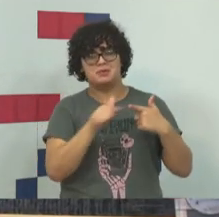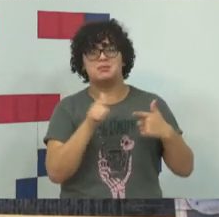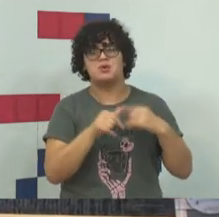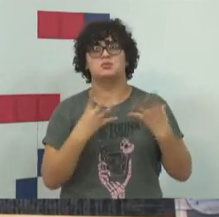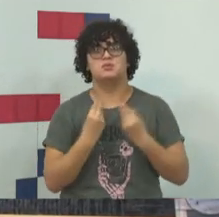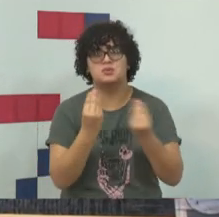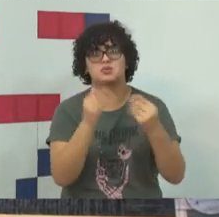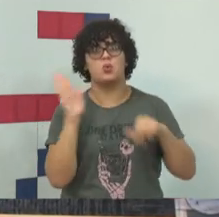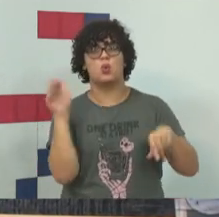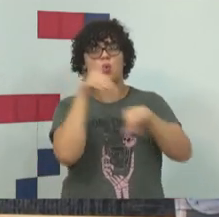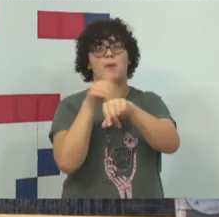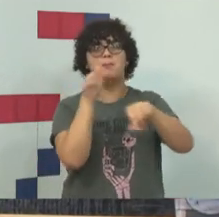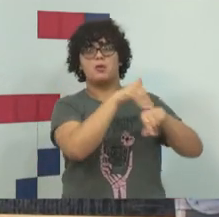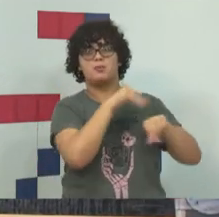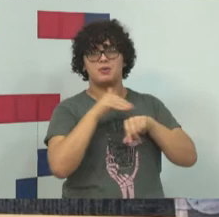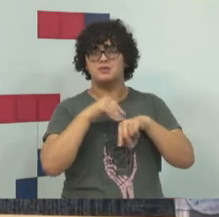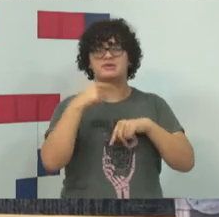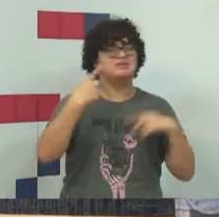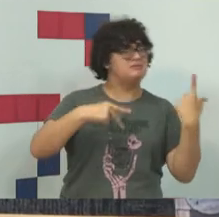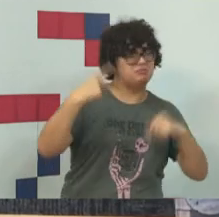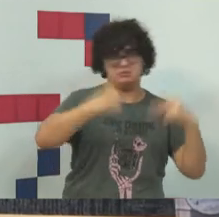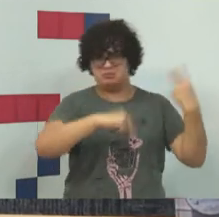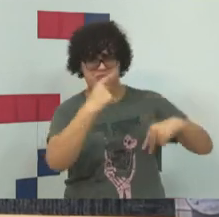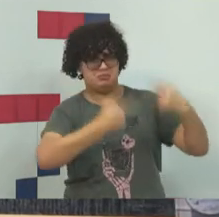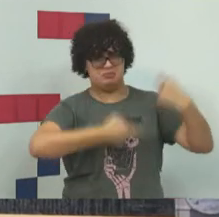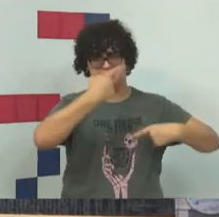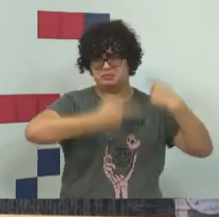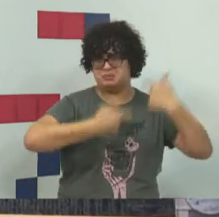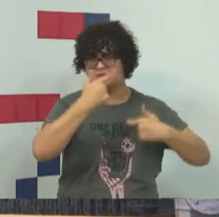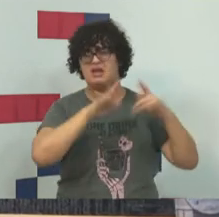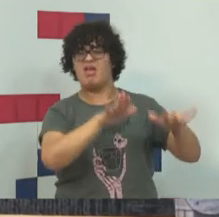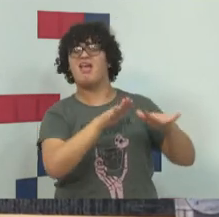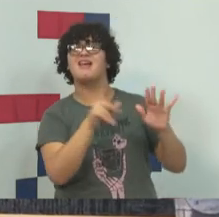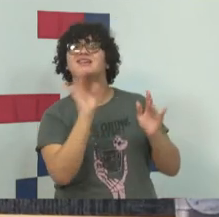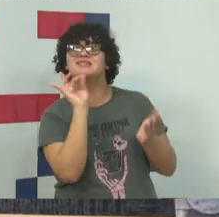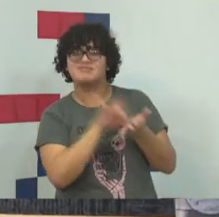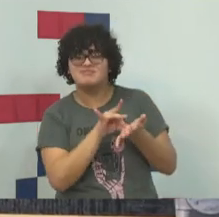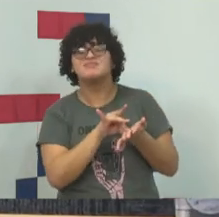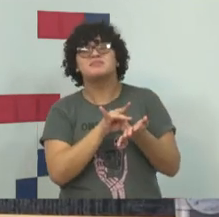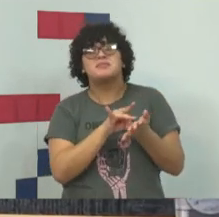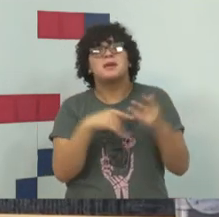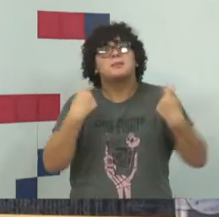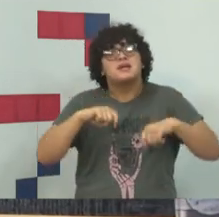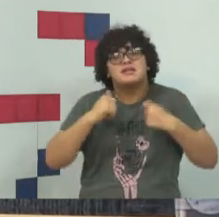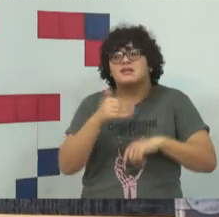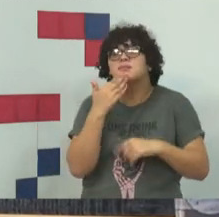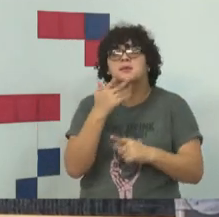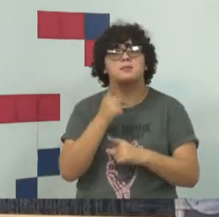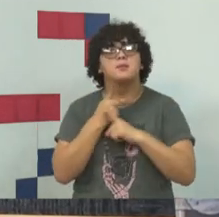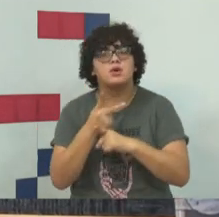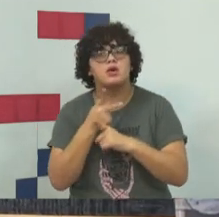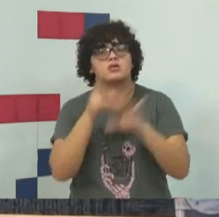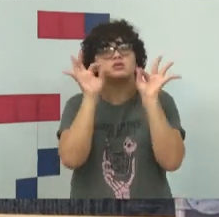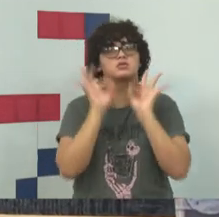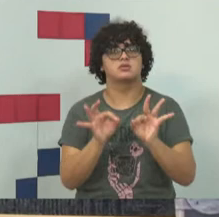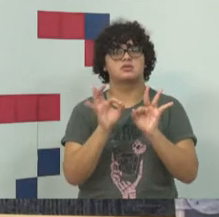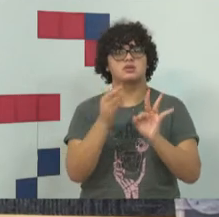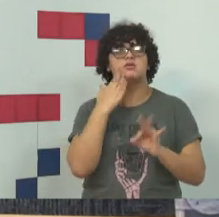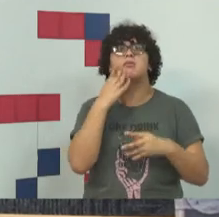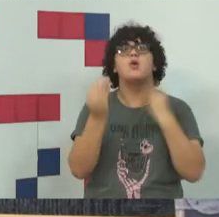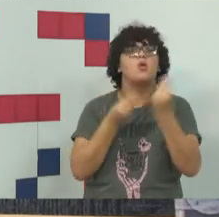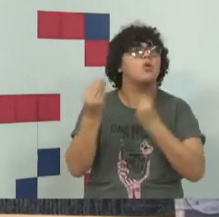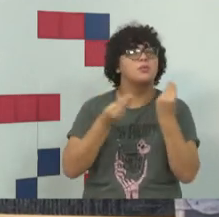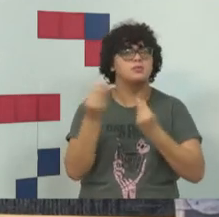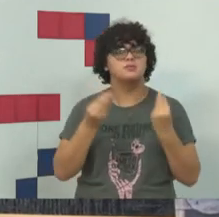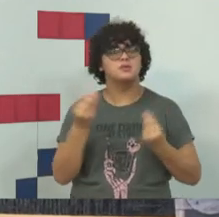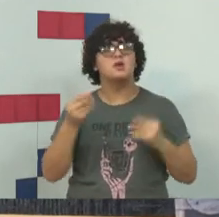todos são culpados apanhando ou batendo, são ficções jurídicas e nós temos que nos socorrer. Nesse ambiente também de ficções jurídicas,